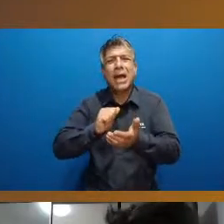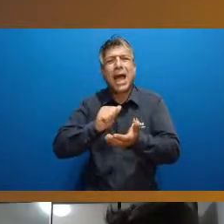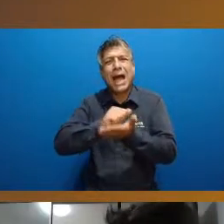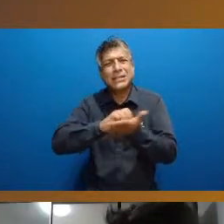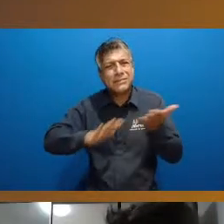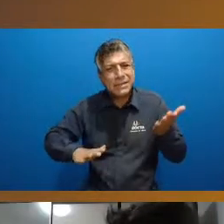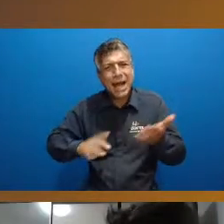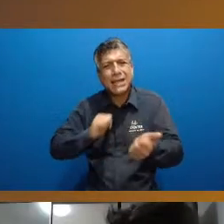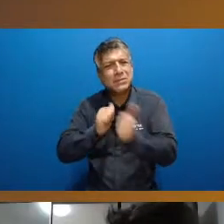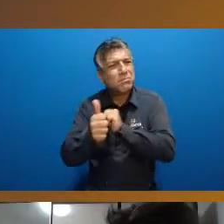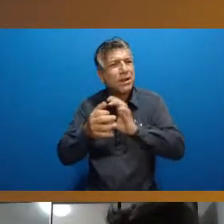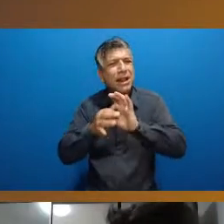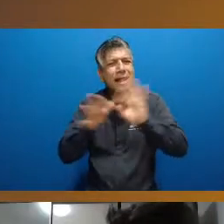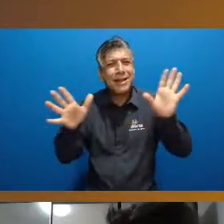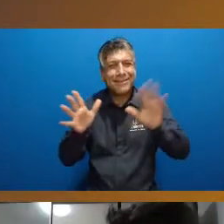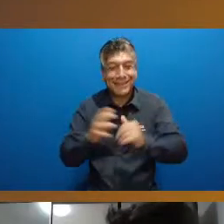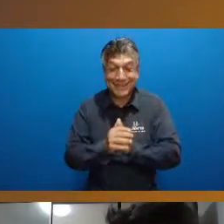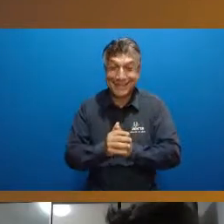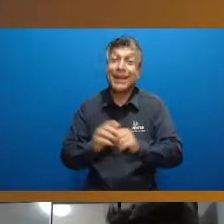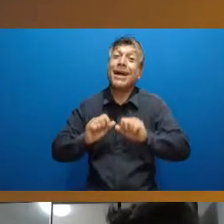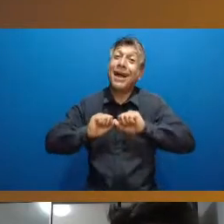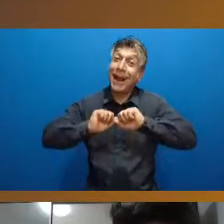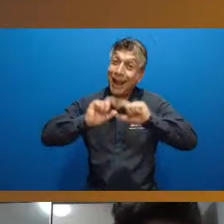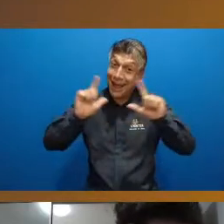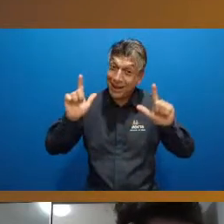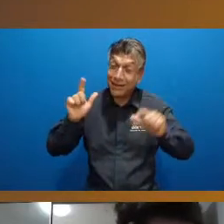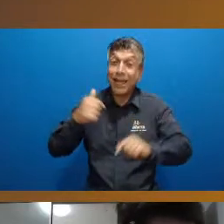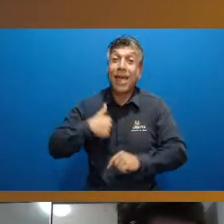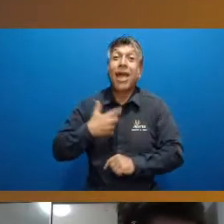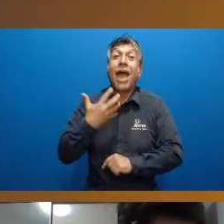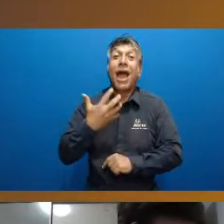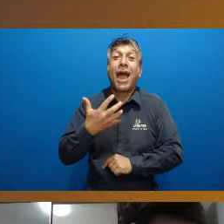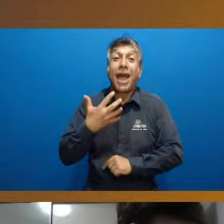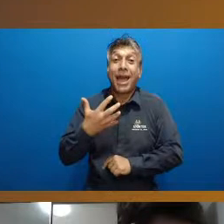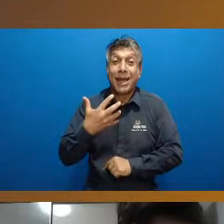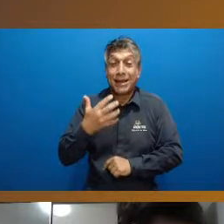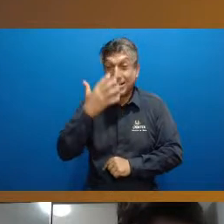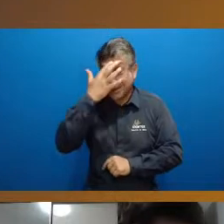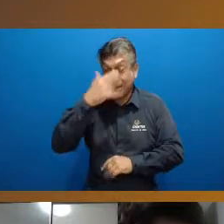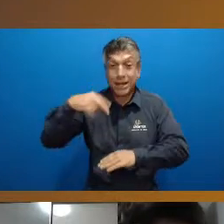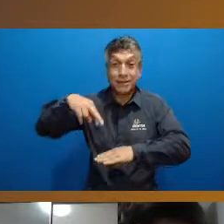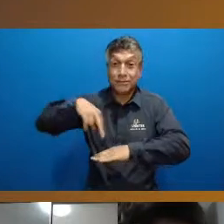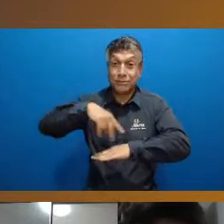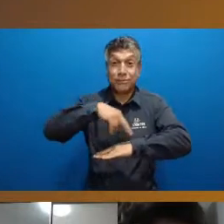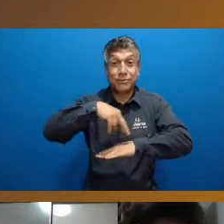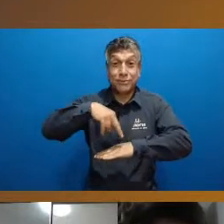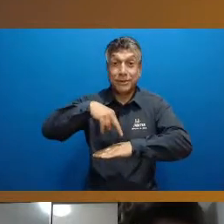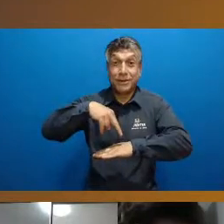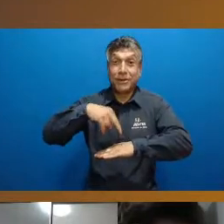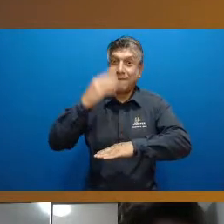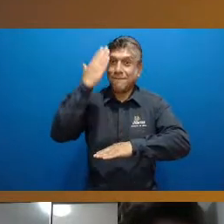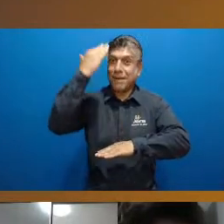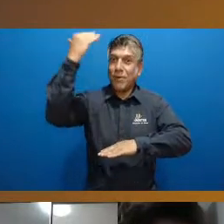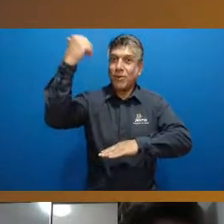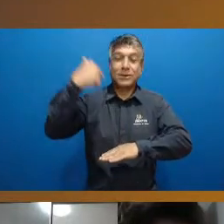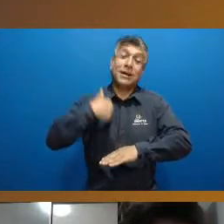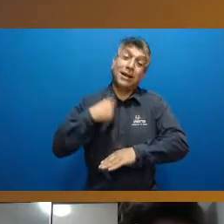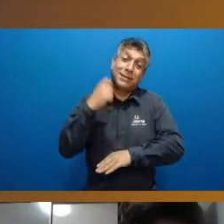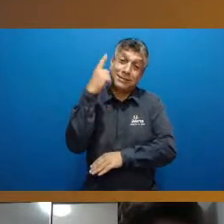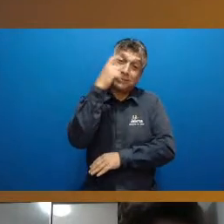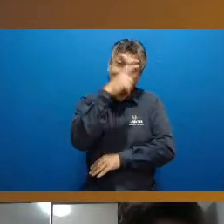esporte é claro que se você falar eu quero entrar no Royal Balé fica um pouco mais difícil mas você como